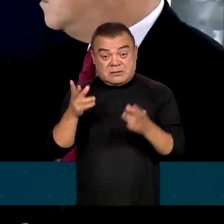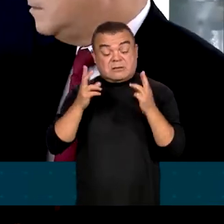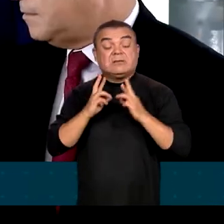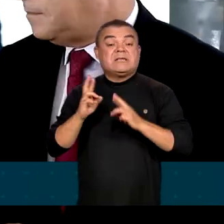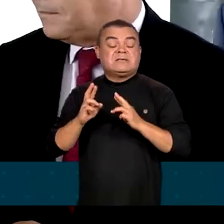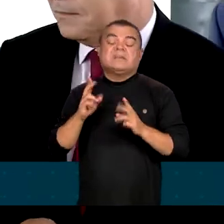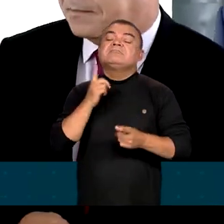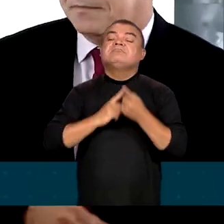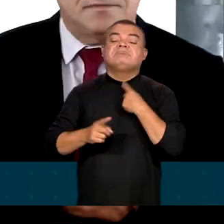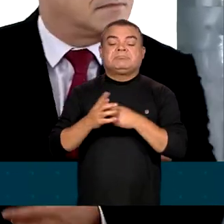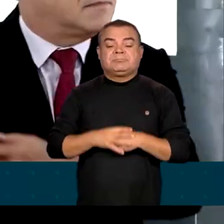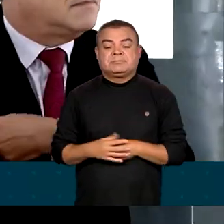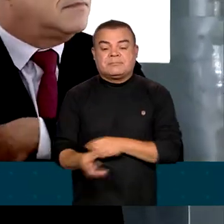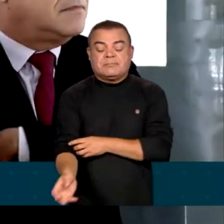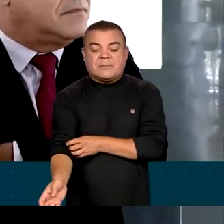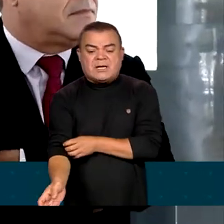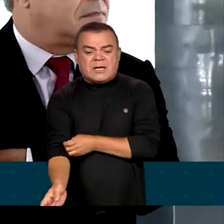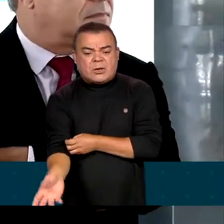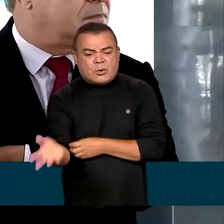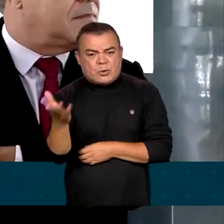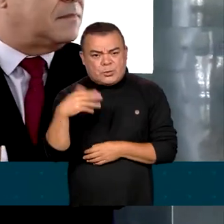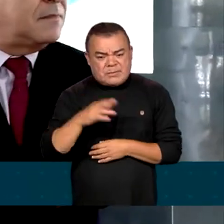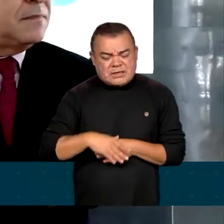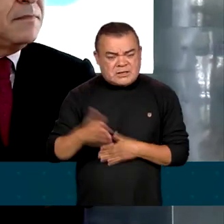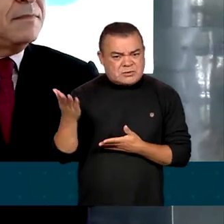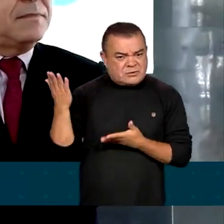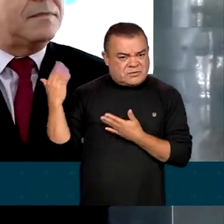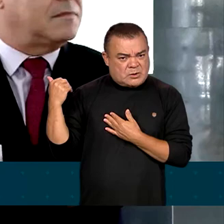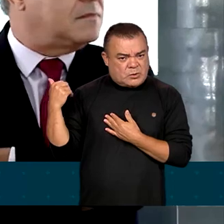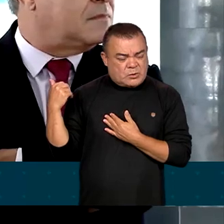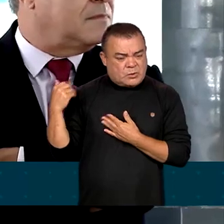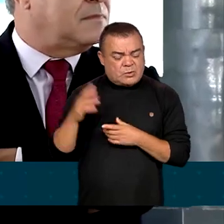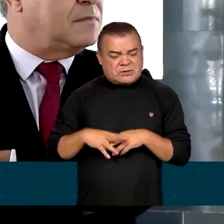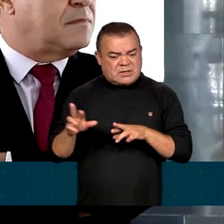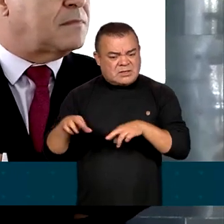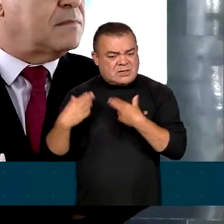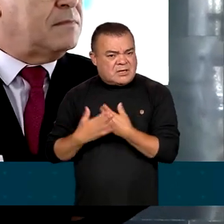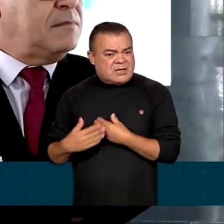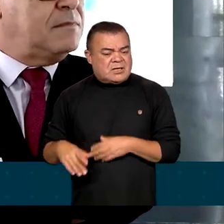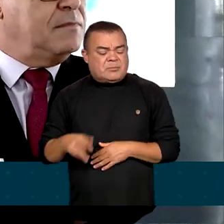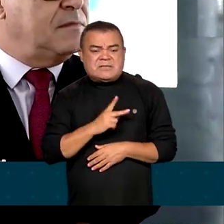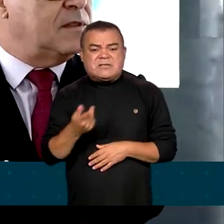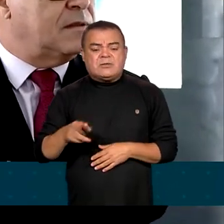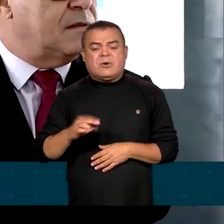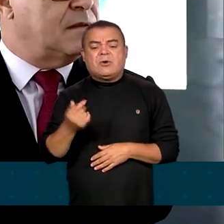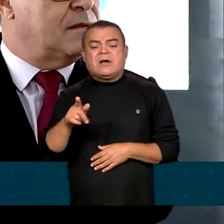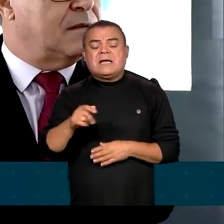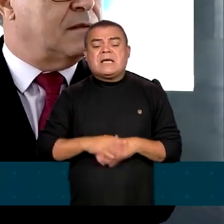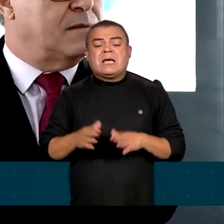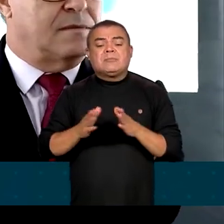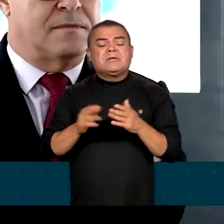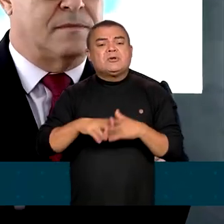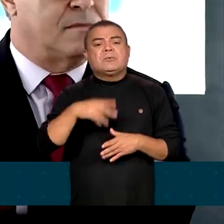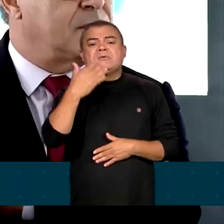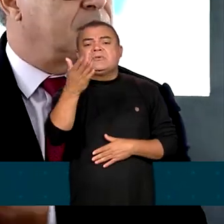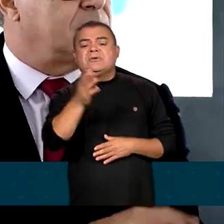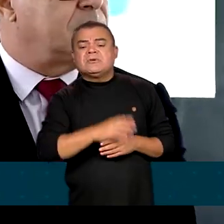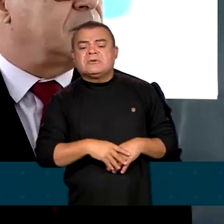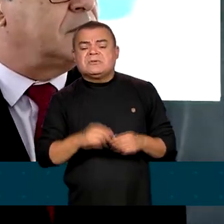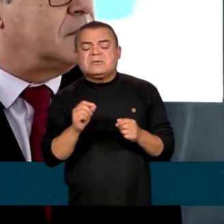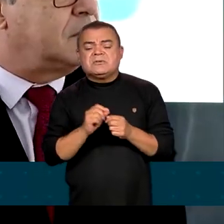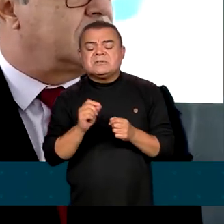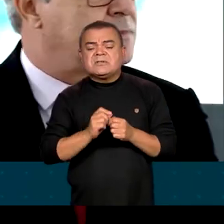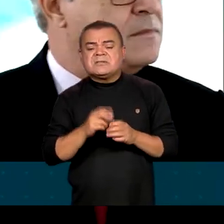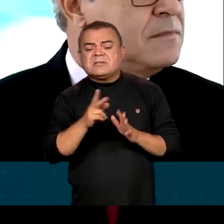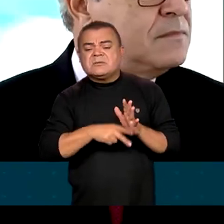Ministro, o ministro Rui Costa disse ontem que na reunião, o presidente Lula pediu ao senhor que formulasse programas